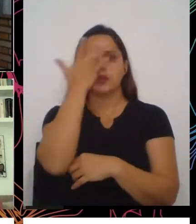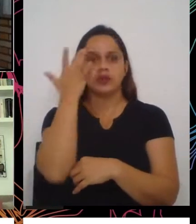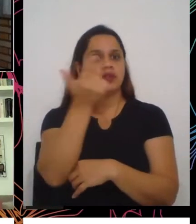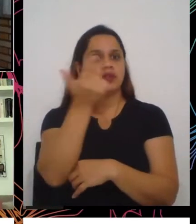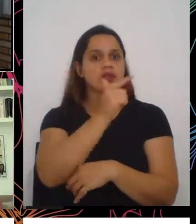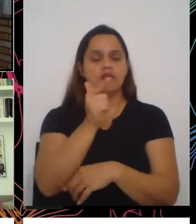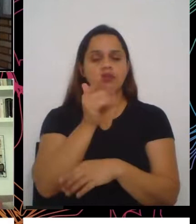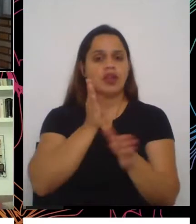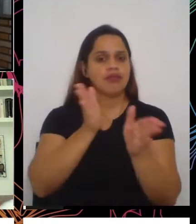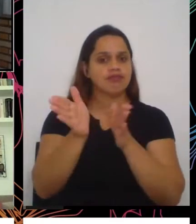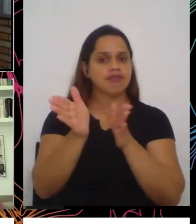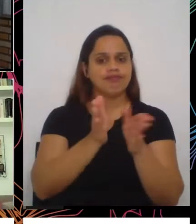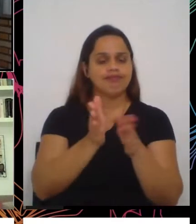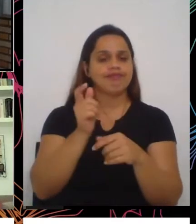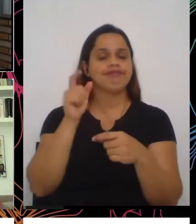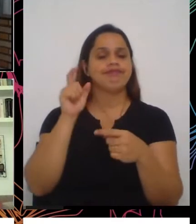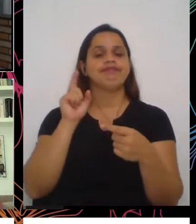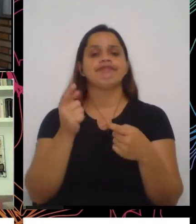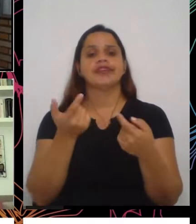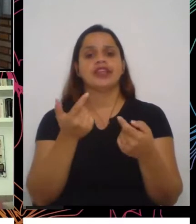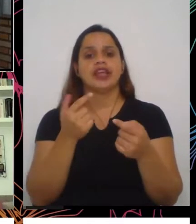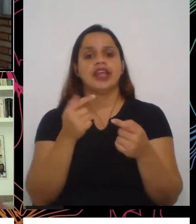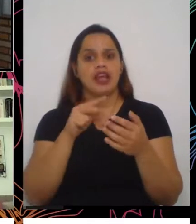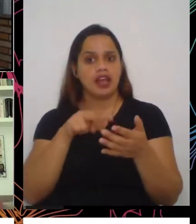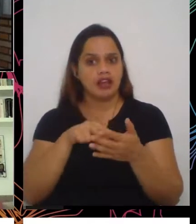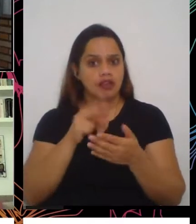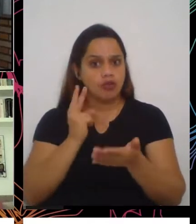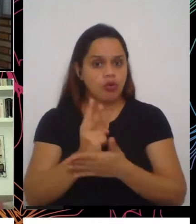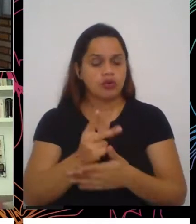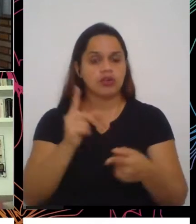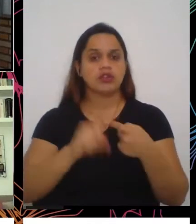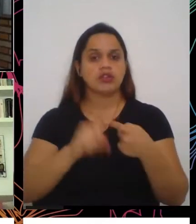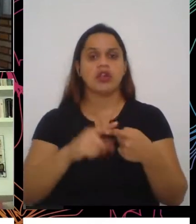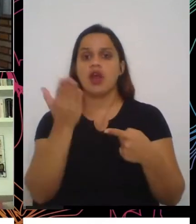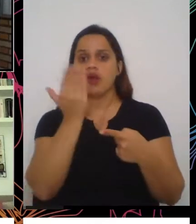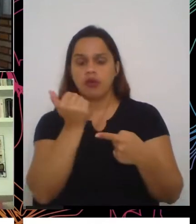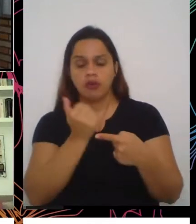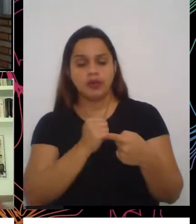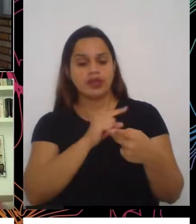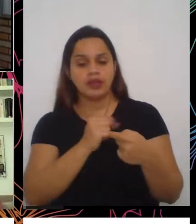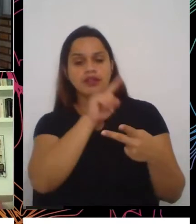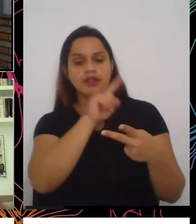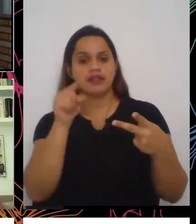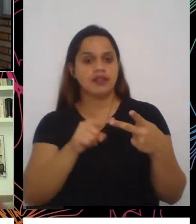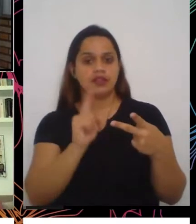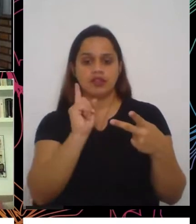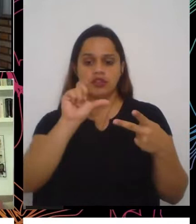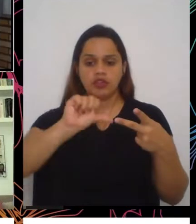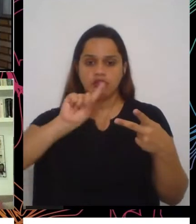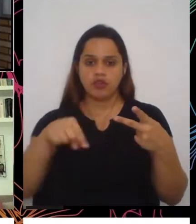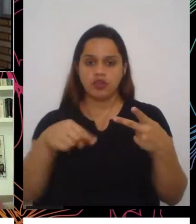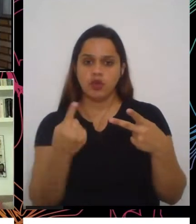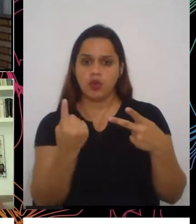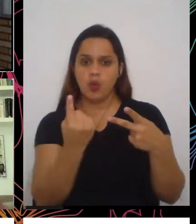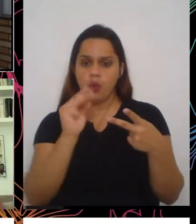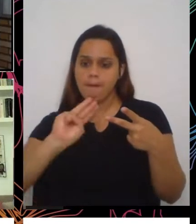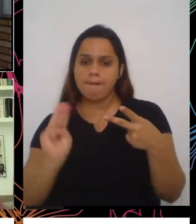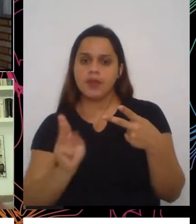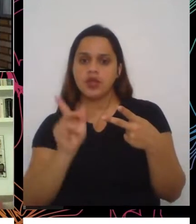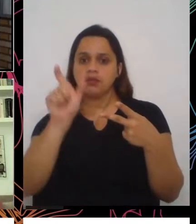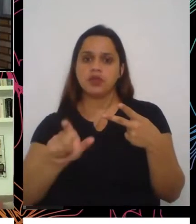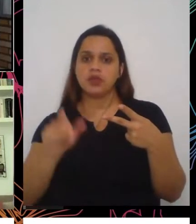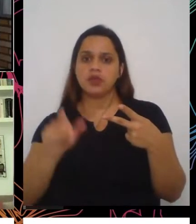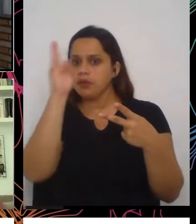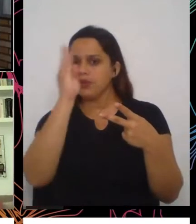e permanente a alimentos e um total de 19,1 milhões de brasileiros que passam